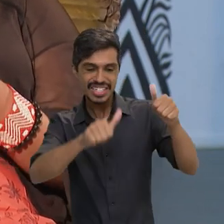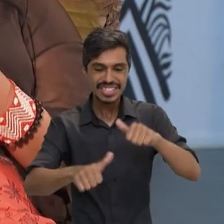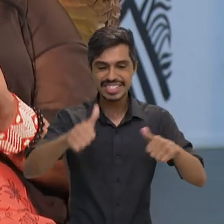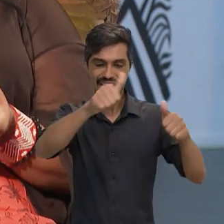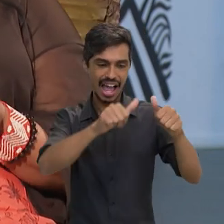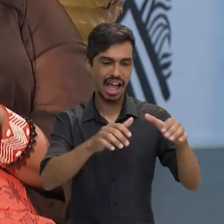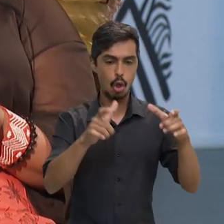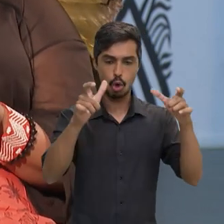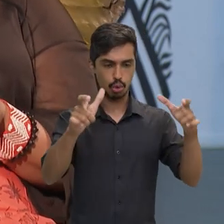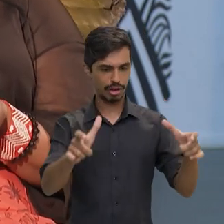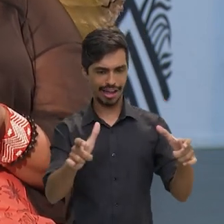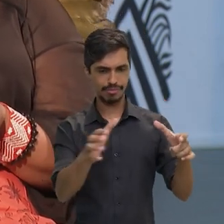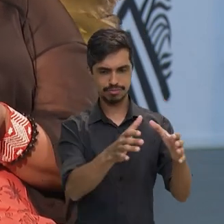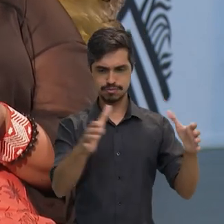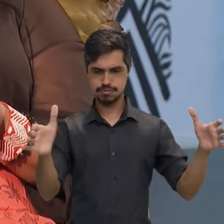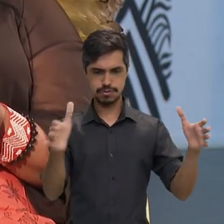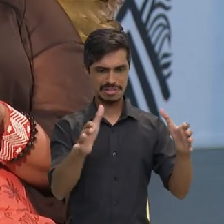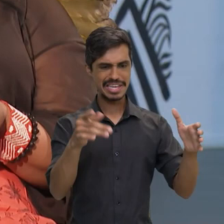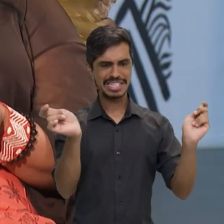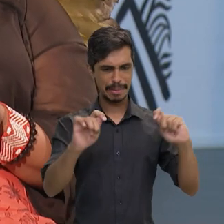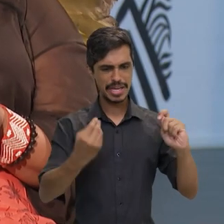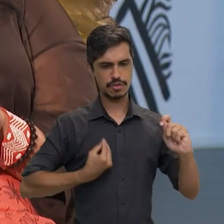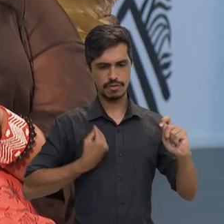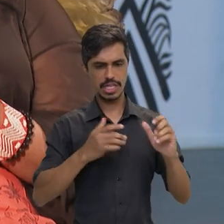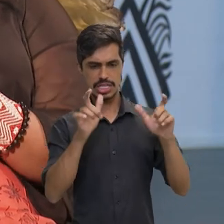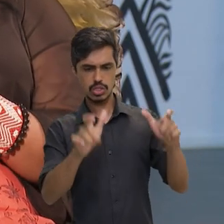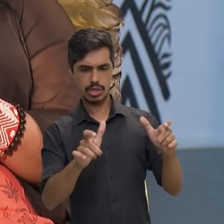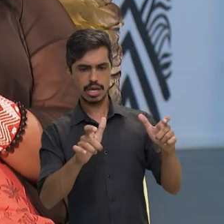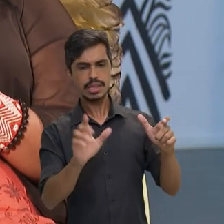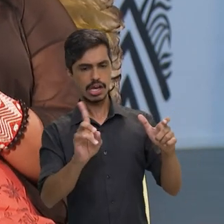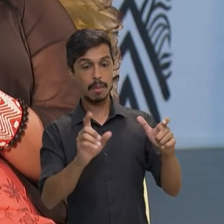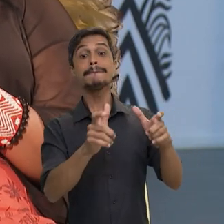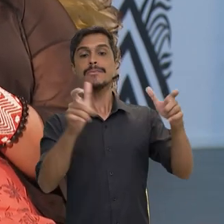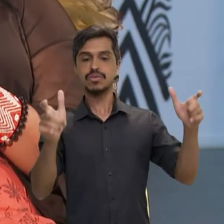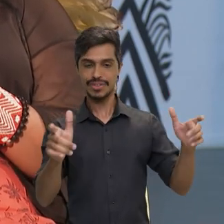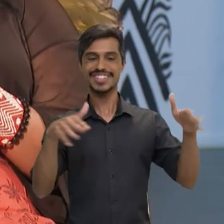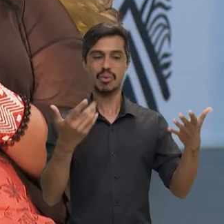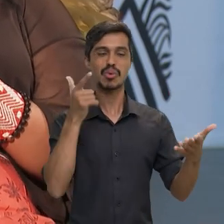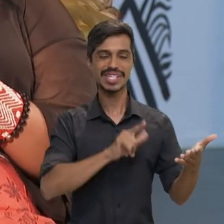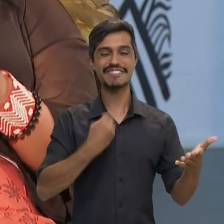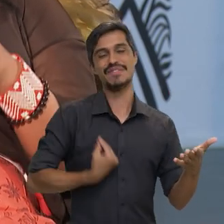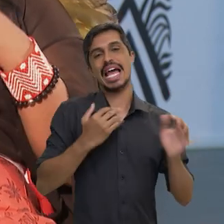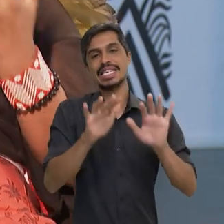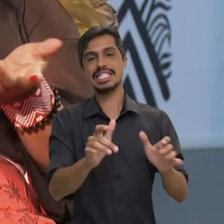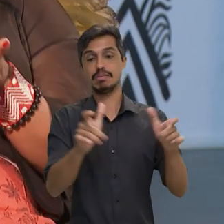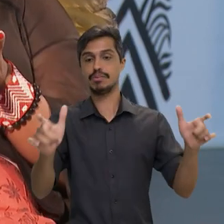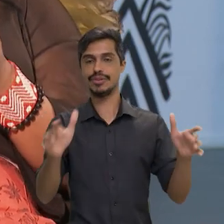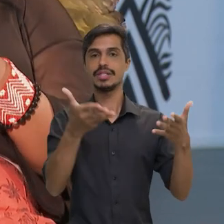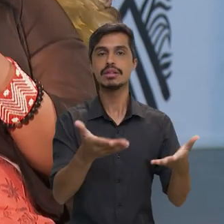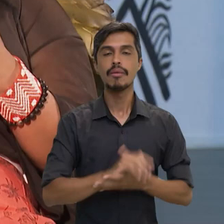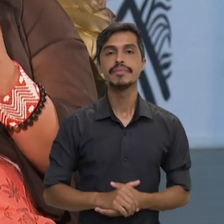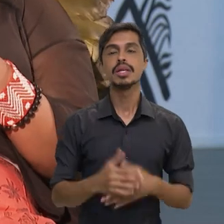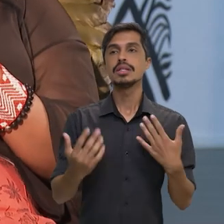para que eles possam sobreviver e também tirar dali a sua subsistência, né? Então, considerando a